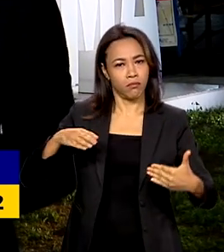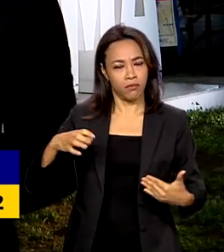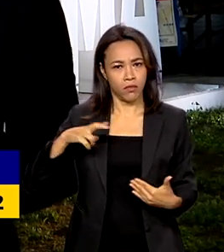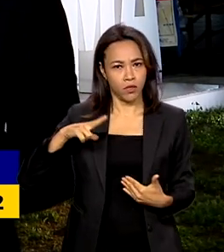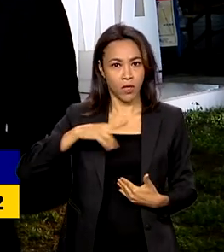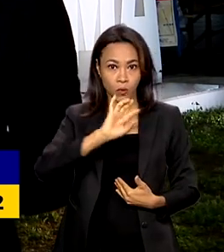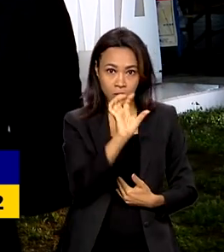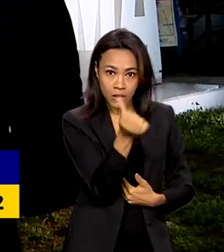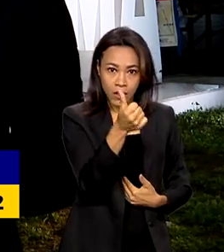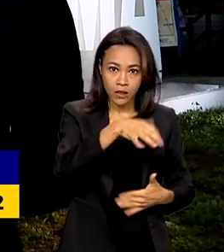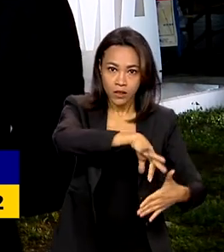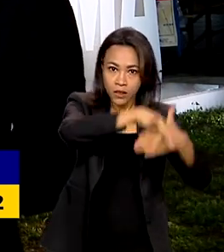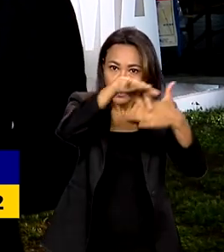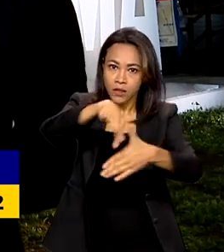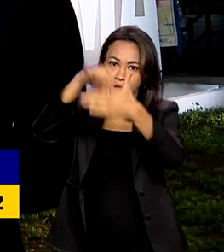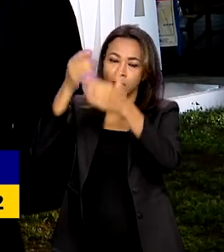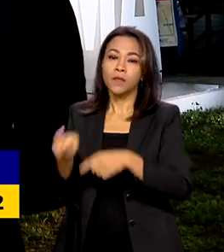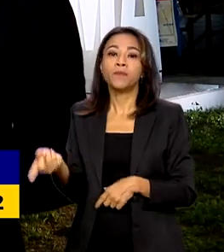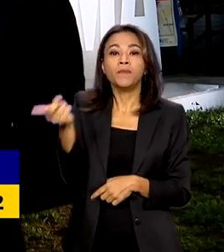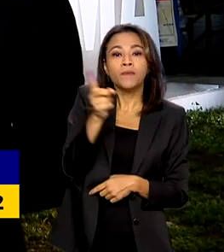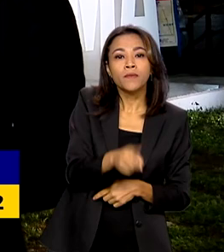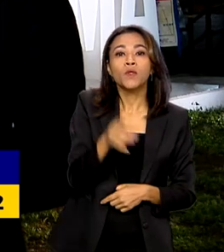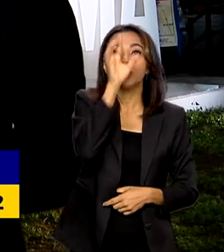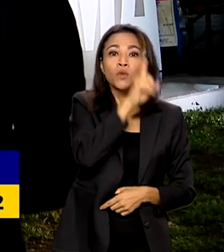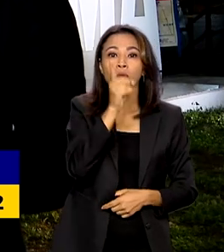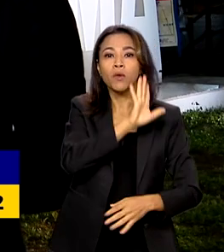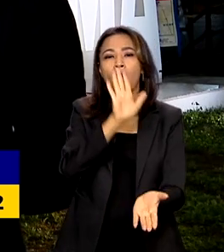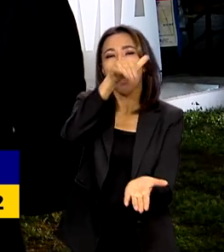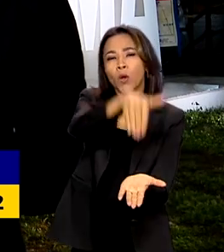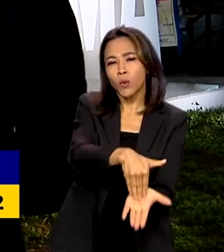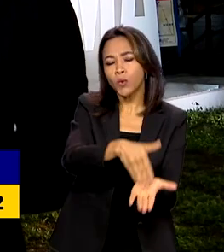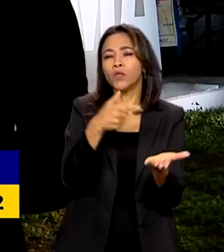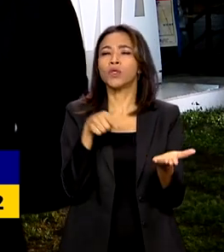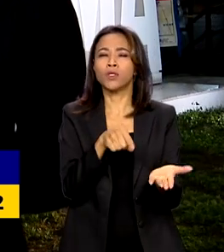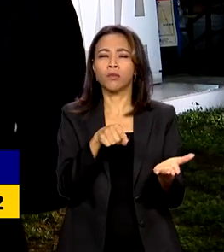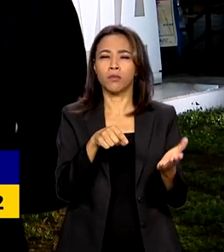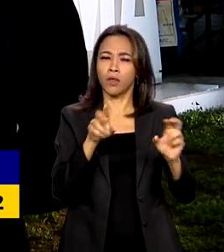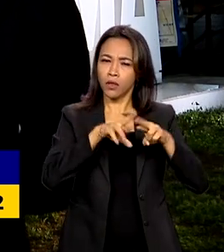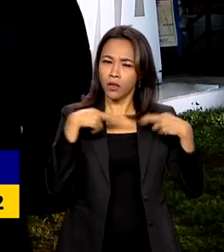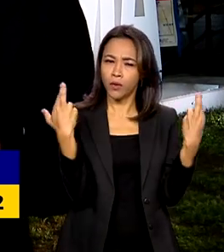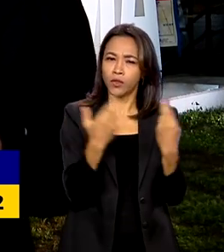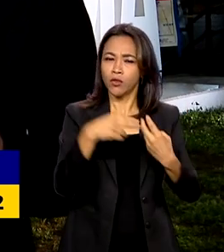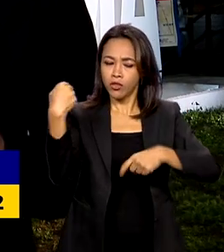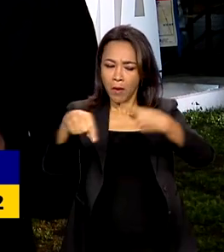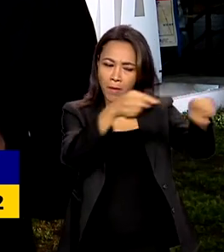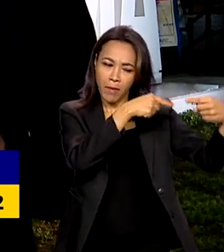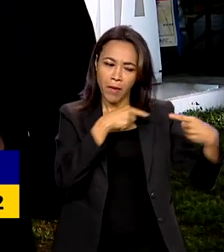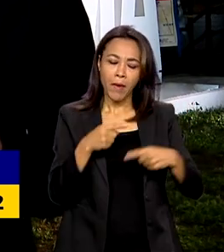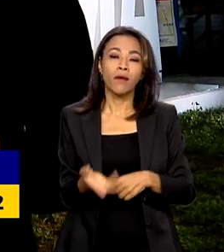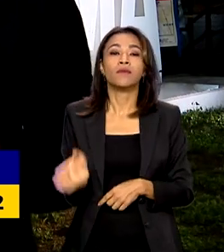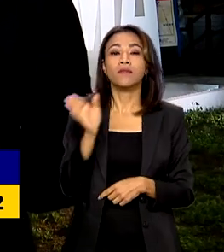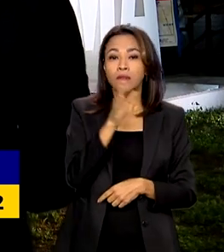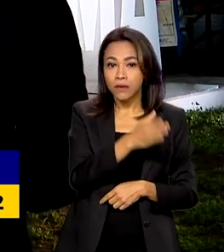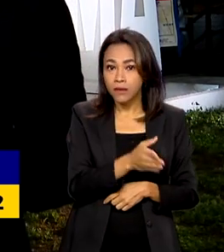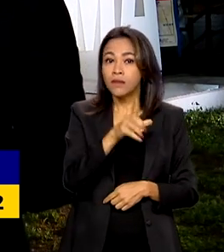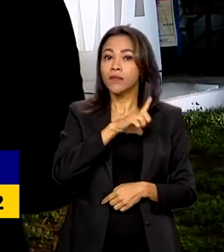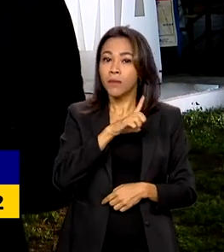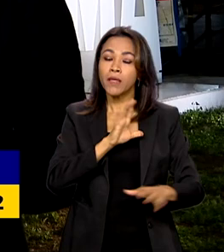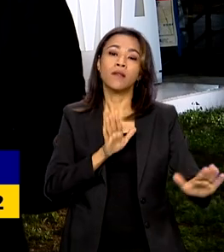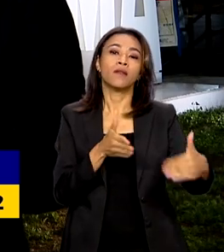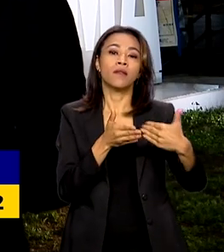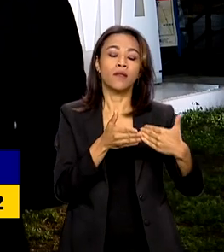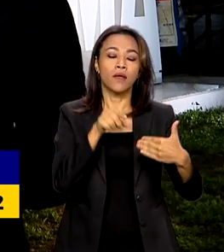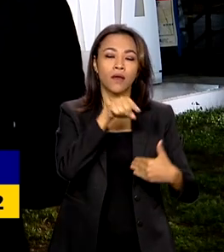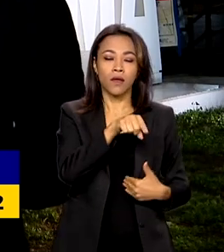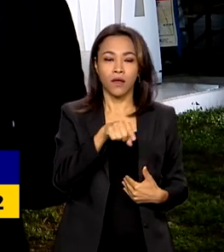No domingo, Lula terá a última sessão de discussão do G7 e também terá reuniões privativas com o secretário-geral das